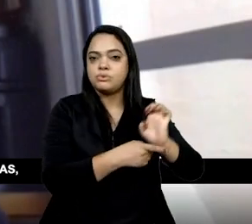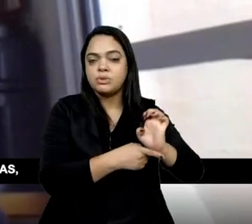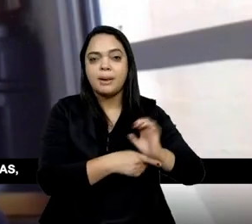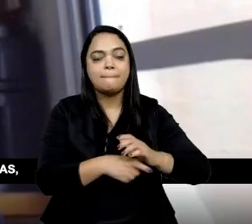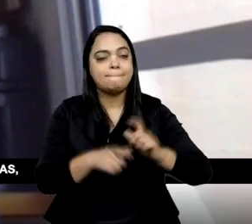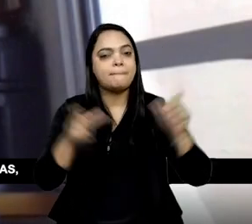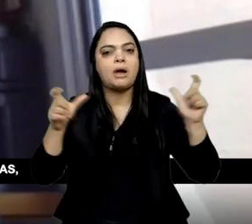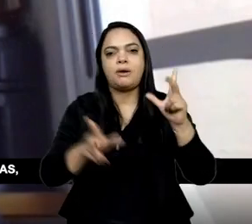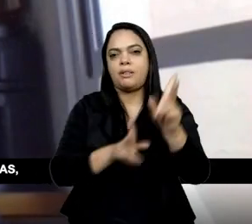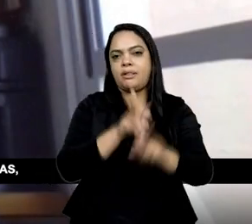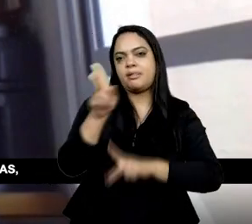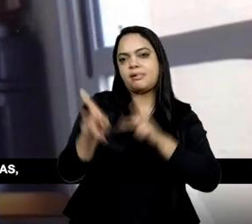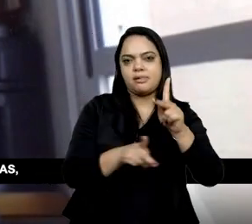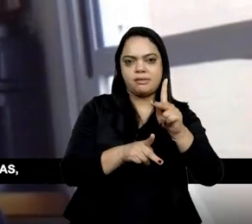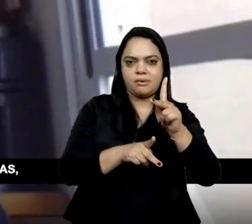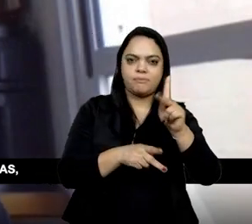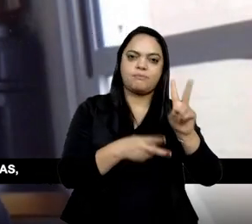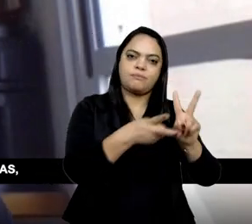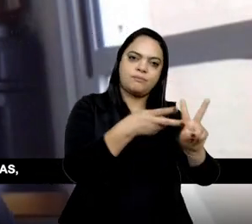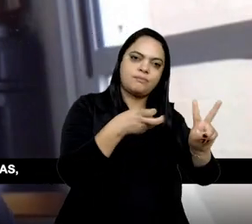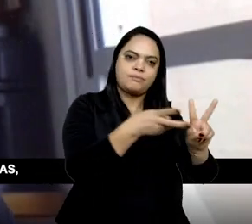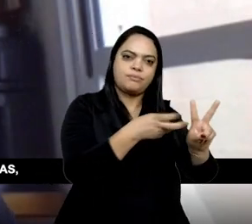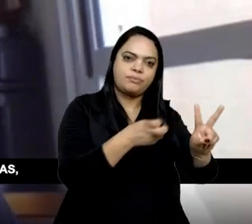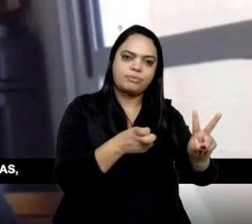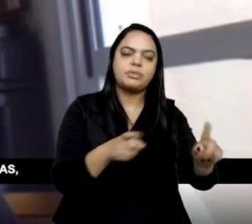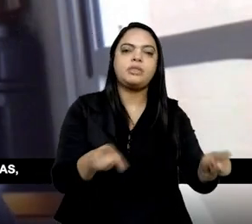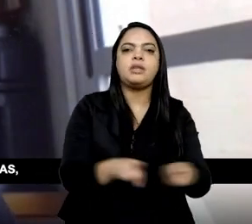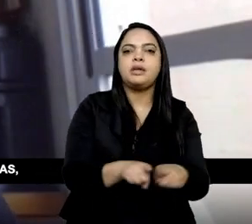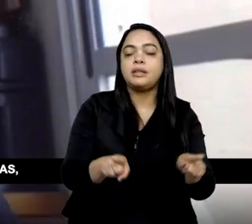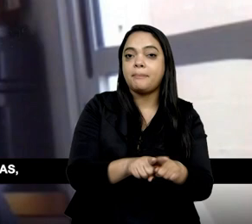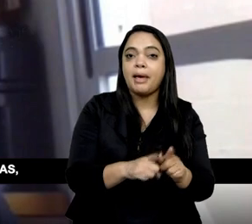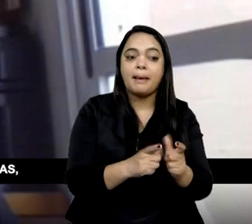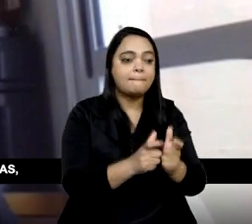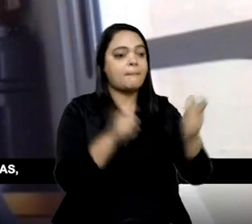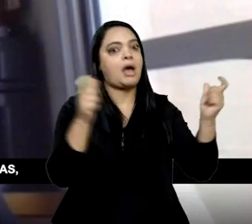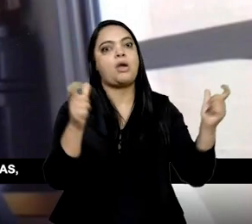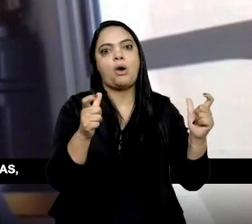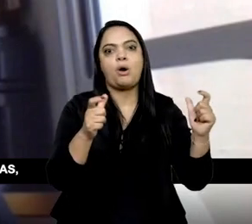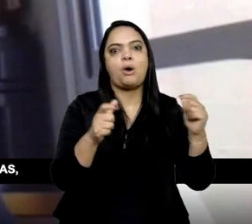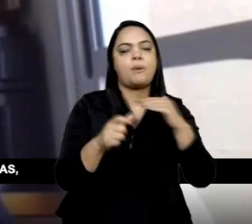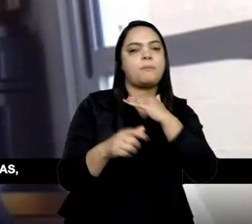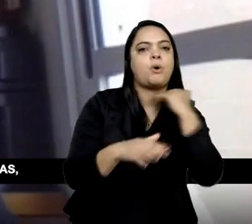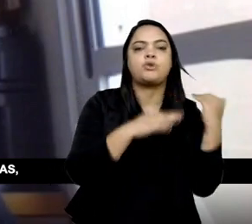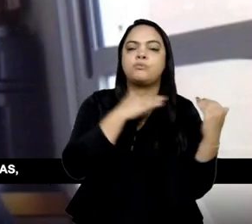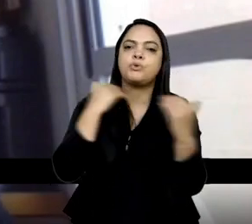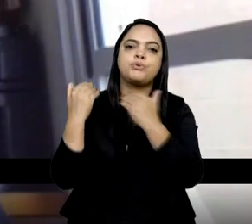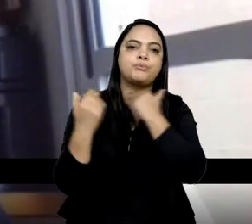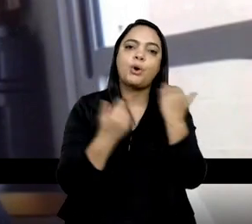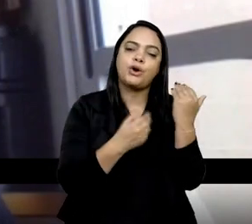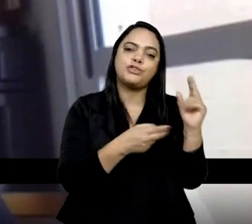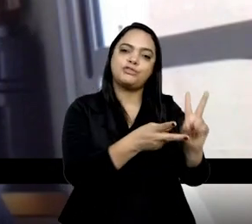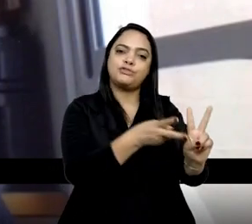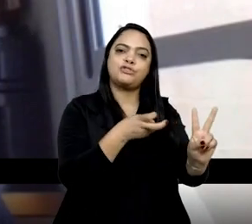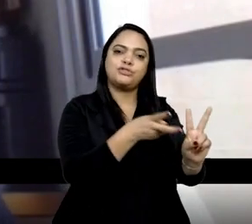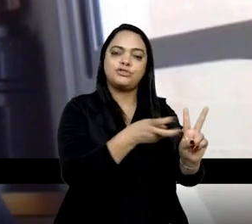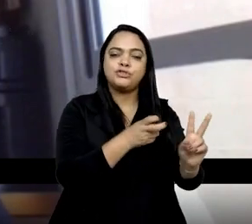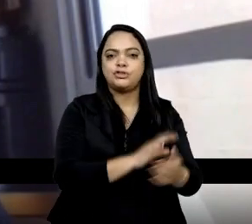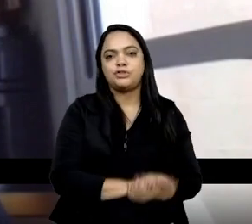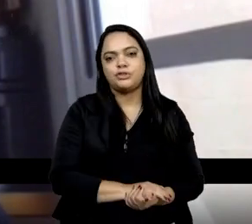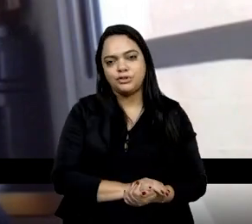indígena, e o estado também com maior número de mortes de população indígena, de povos